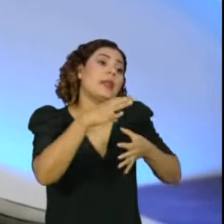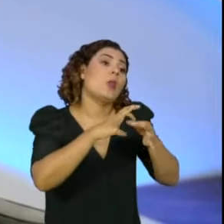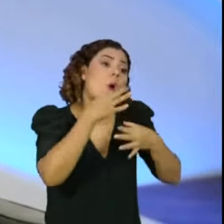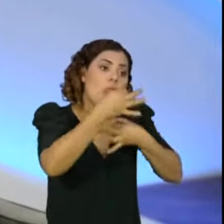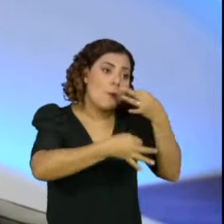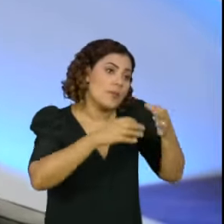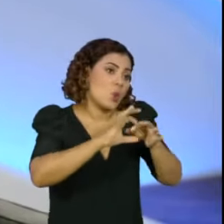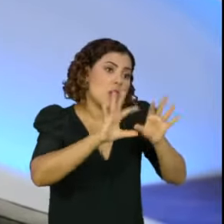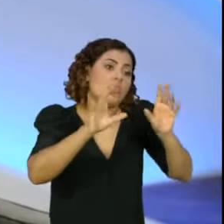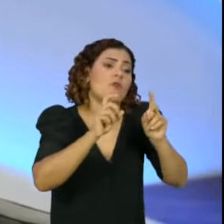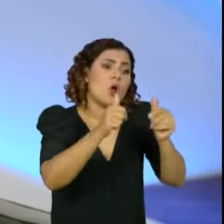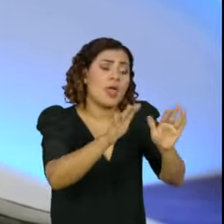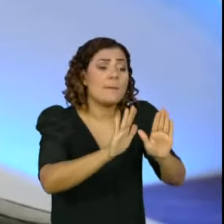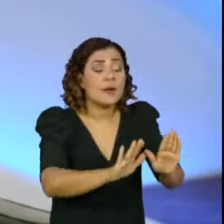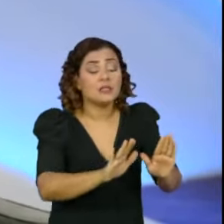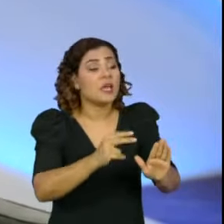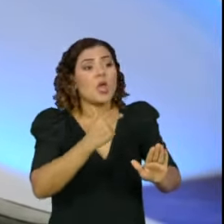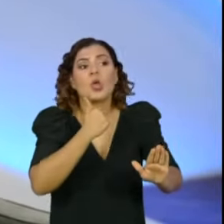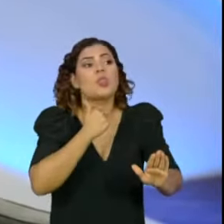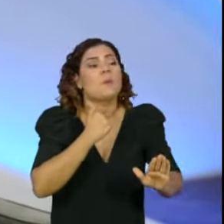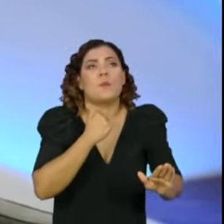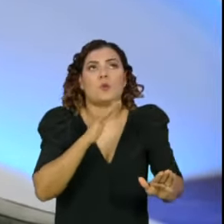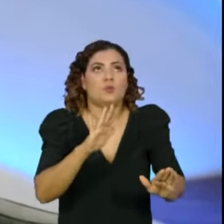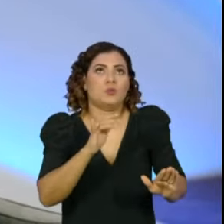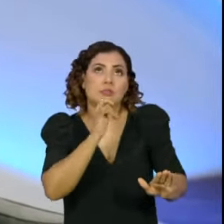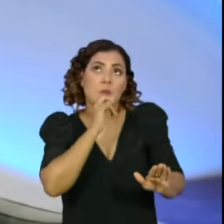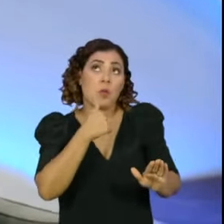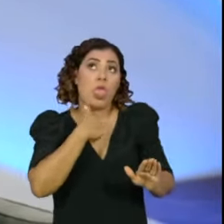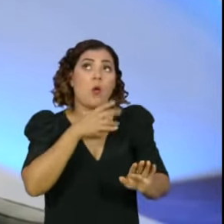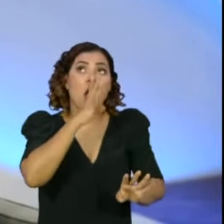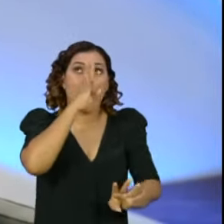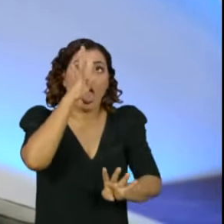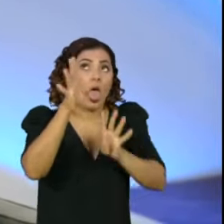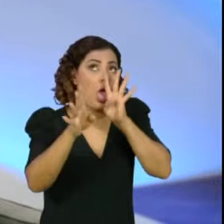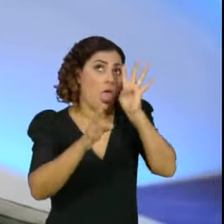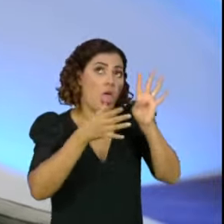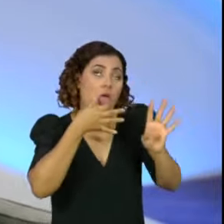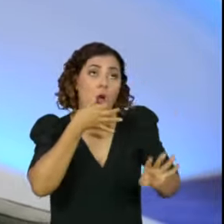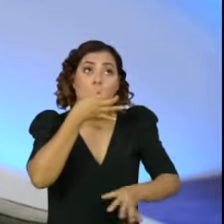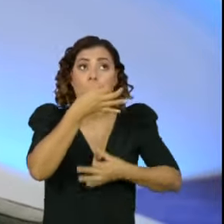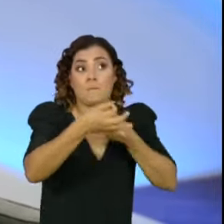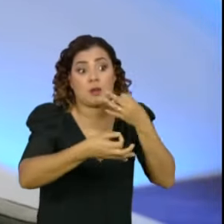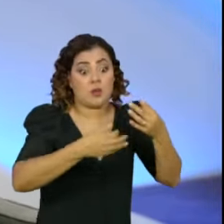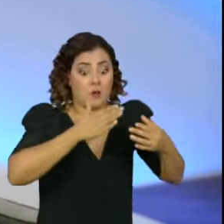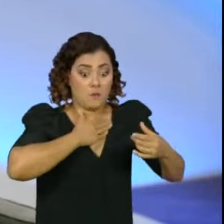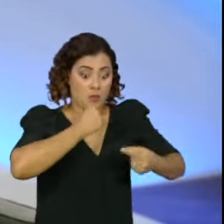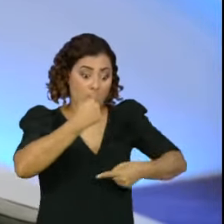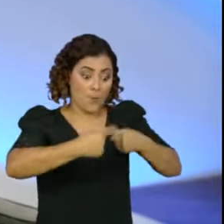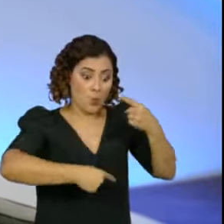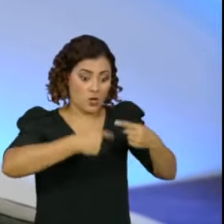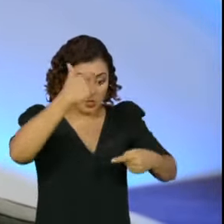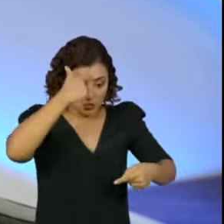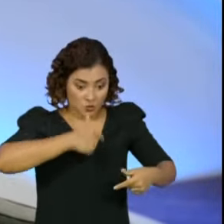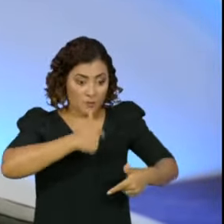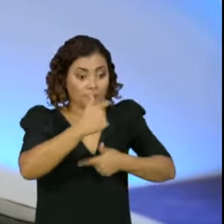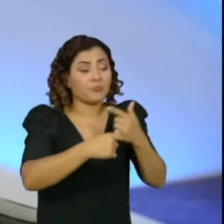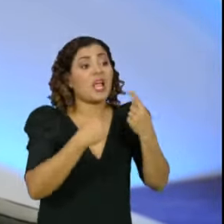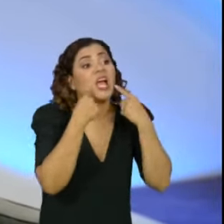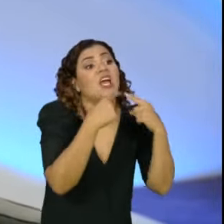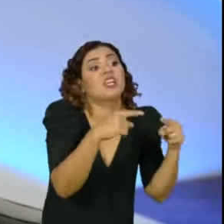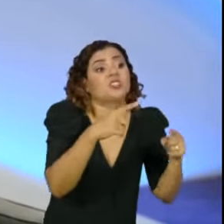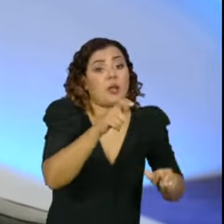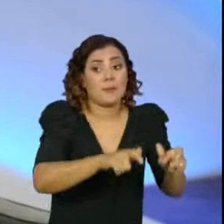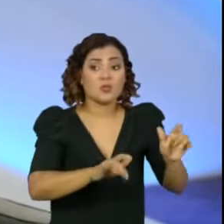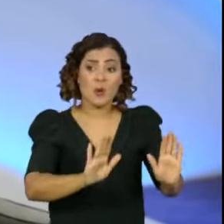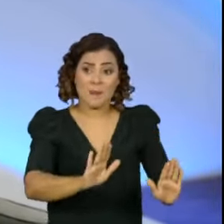critério relativo. Eu não posso, a pretexto de falar o que eu penso como parlamentar e as propostas que eu tiver, inclusive de criticar alguém,